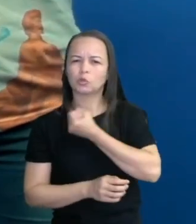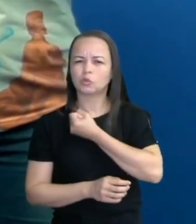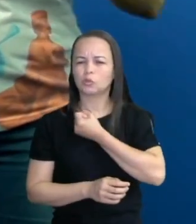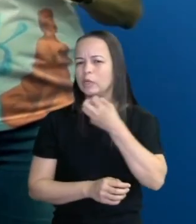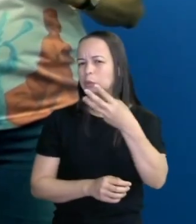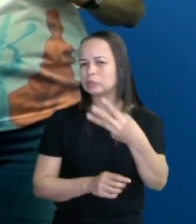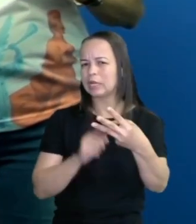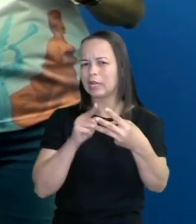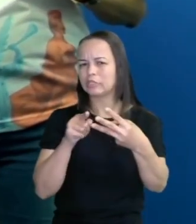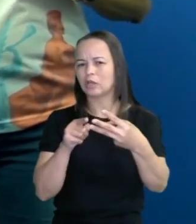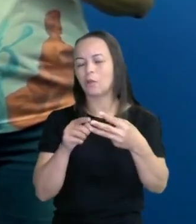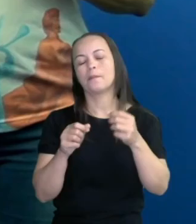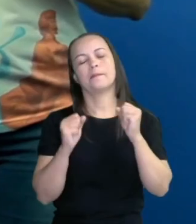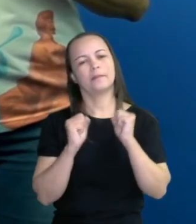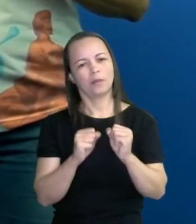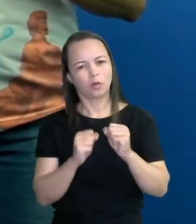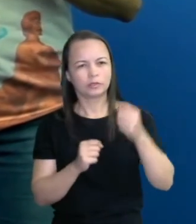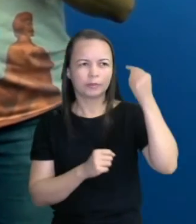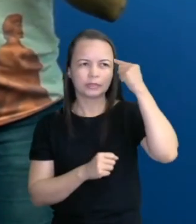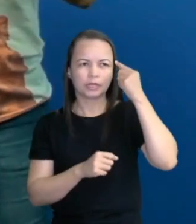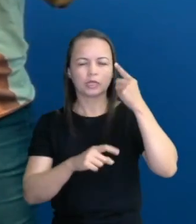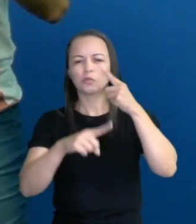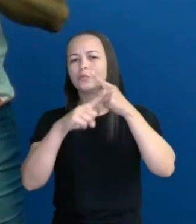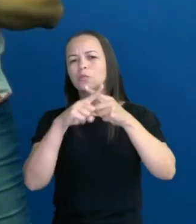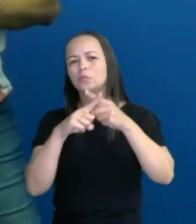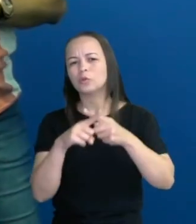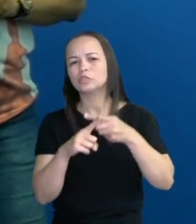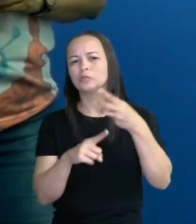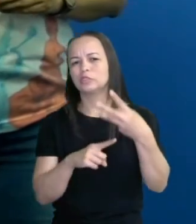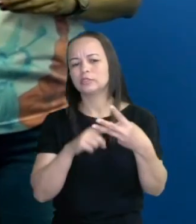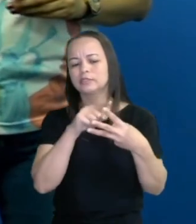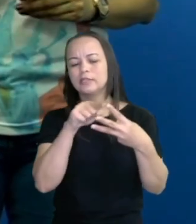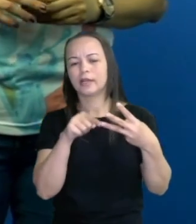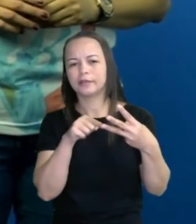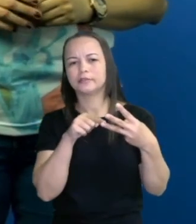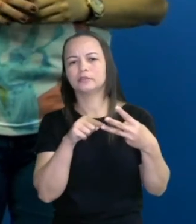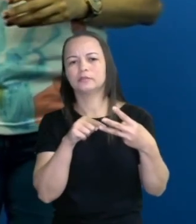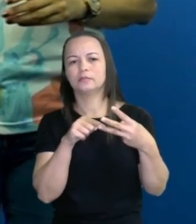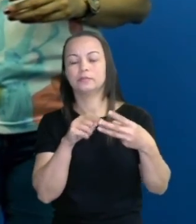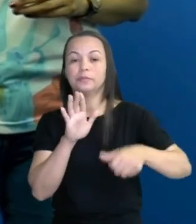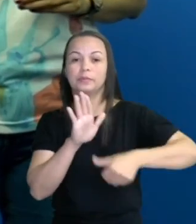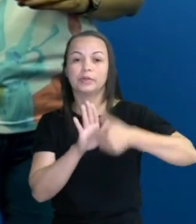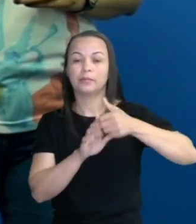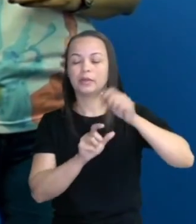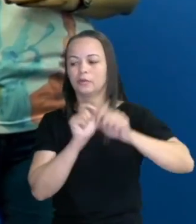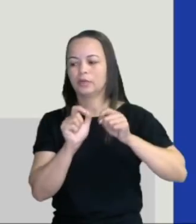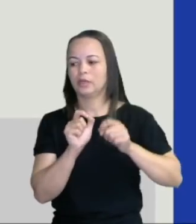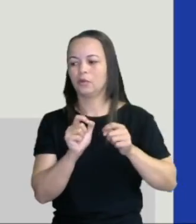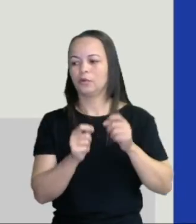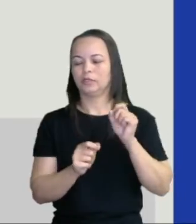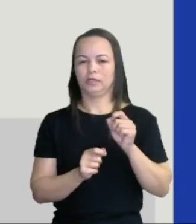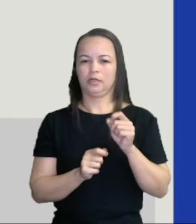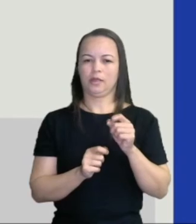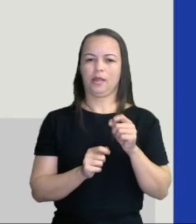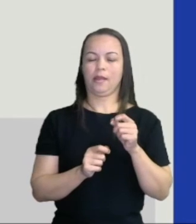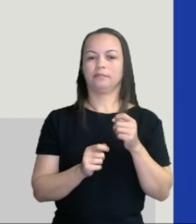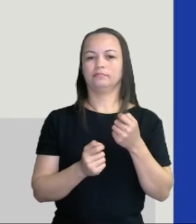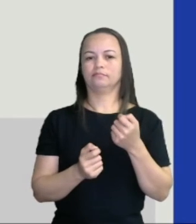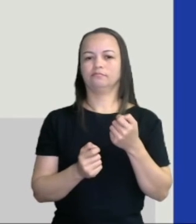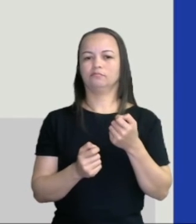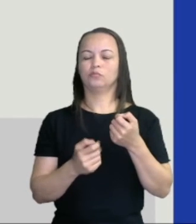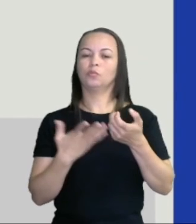múltiplos de 3. Então, o primeiro múltiplo que eu quero transformar aqui é o que é multiplicado por 10.